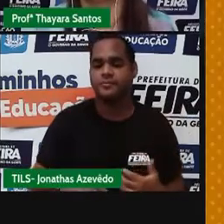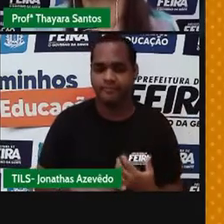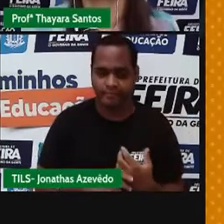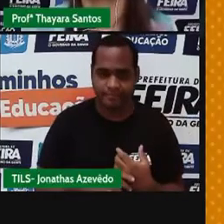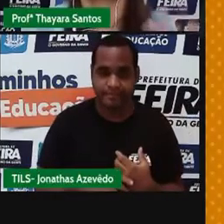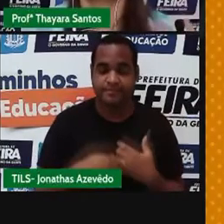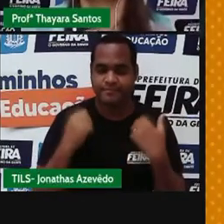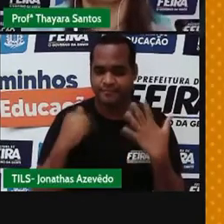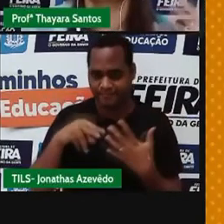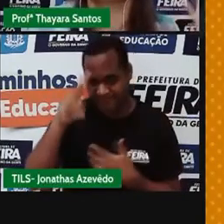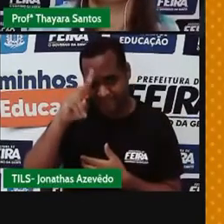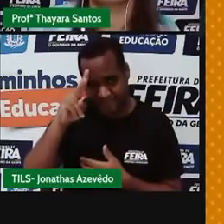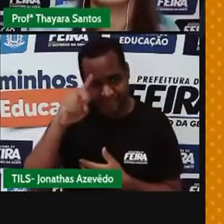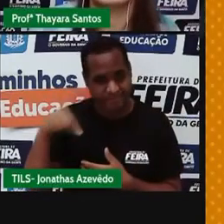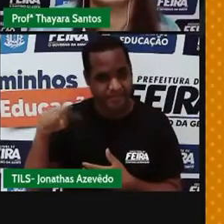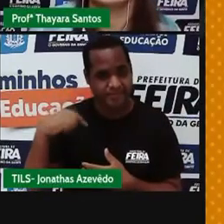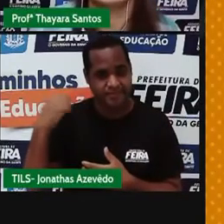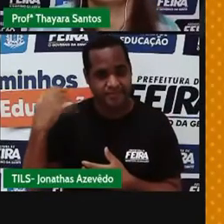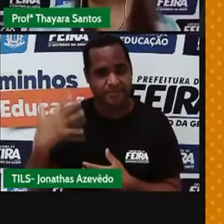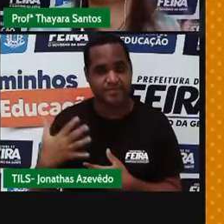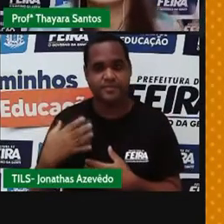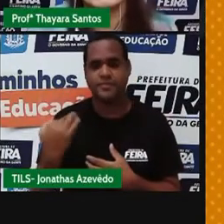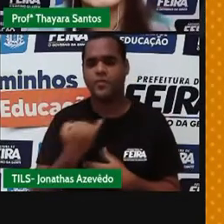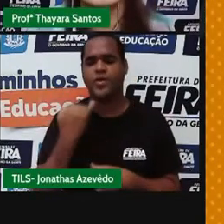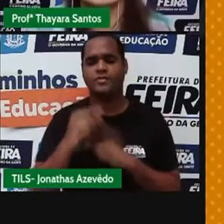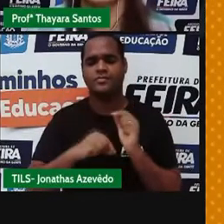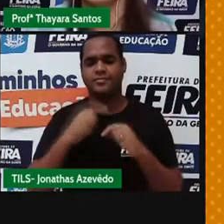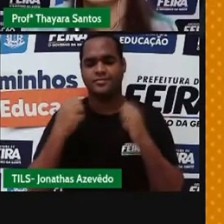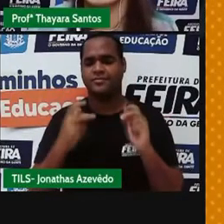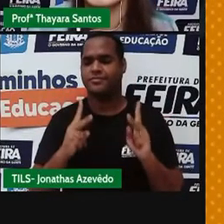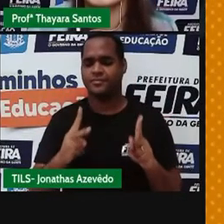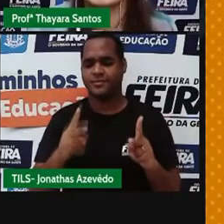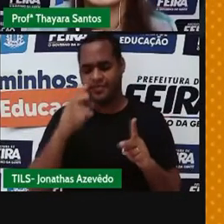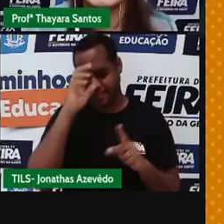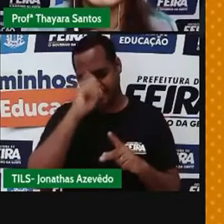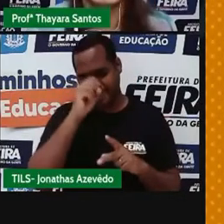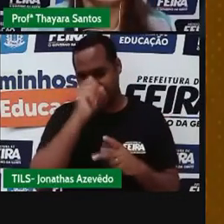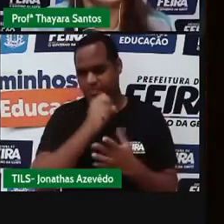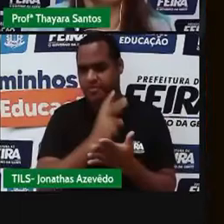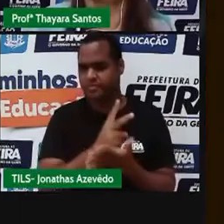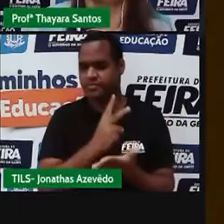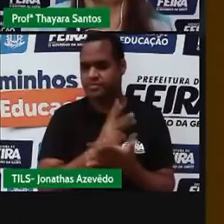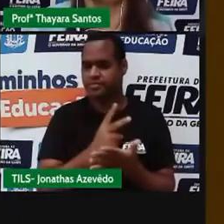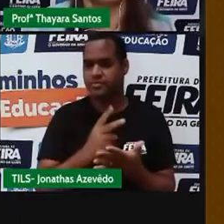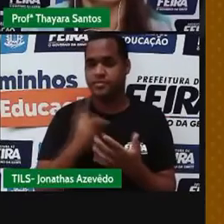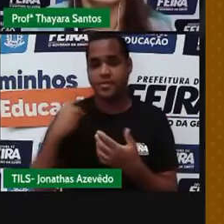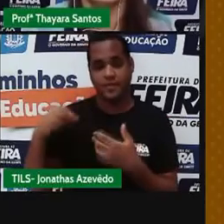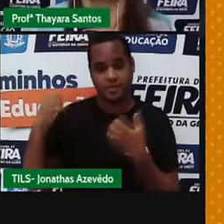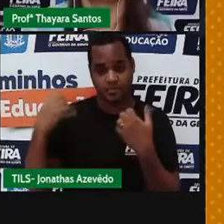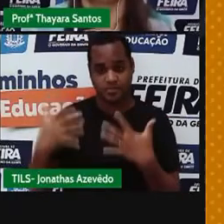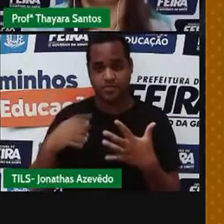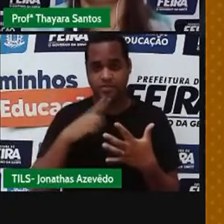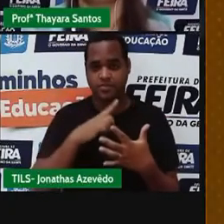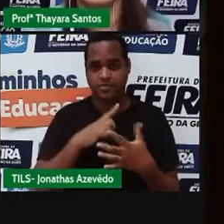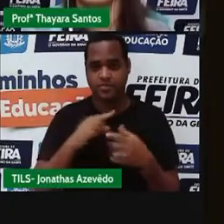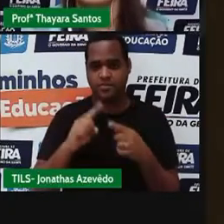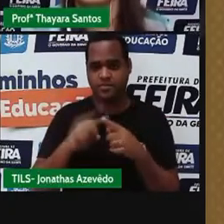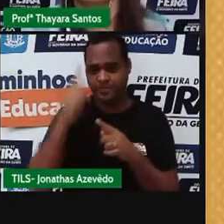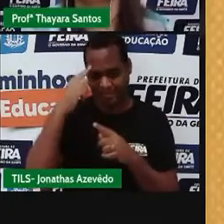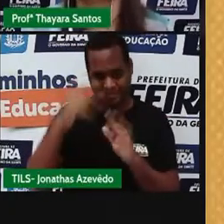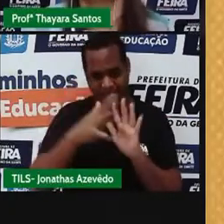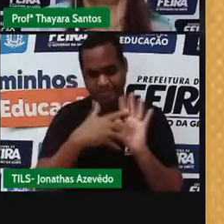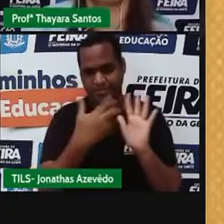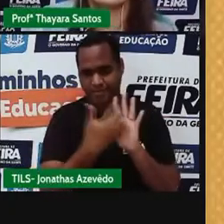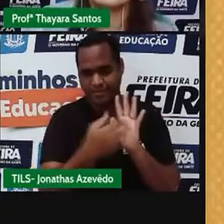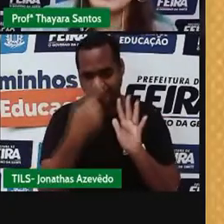Vamos relembrar um pouquinho do que a gente viu na aula anterior para a gente poder dar continuidade aqui. Então na aula anterior a gente viu que os átomos